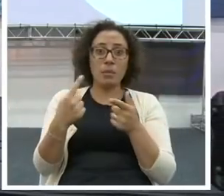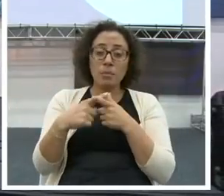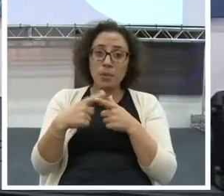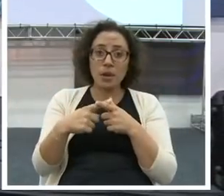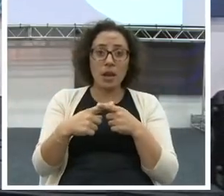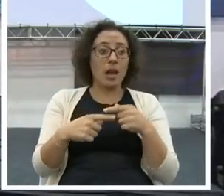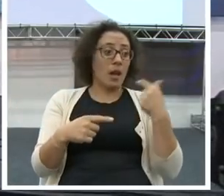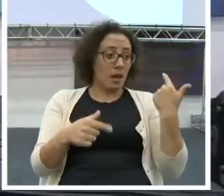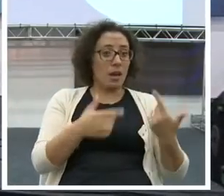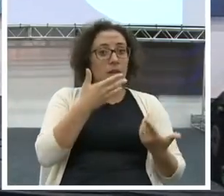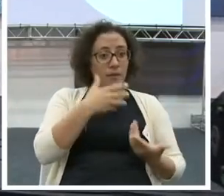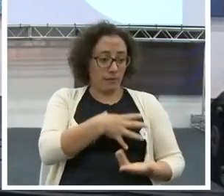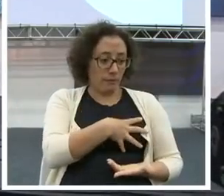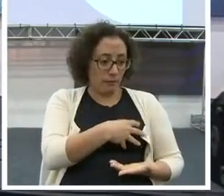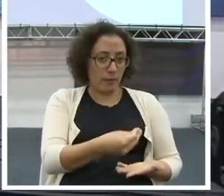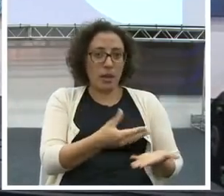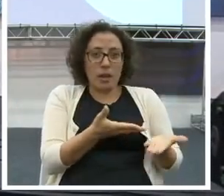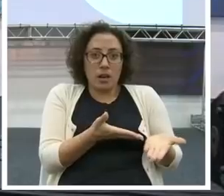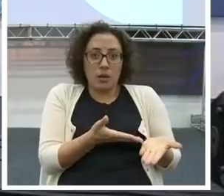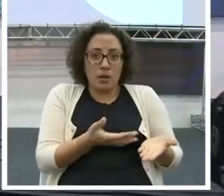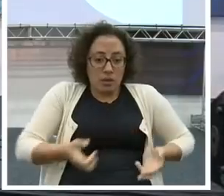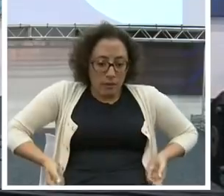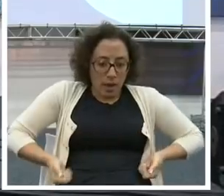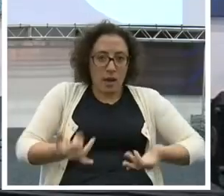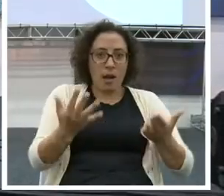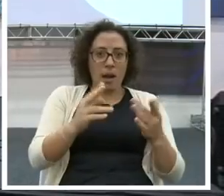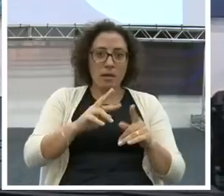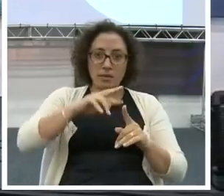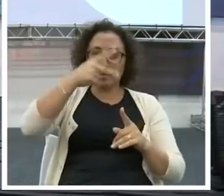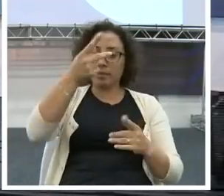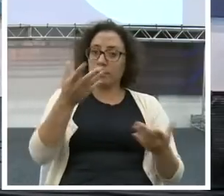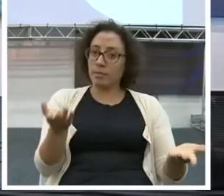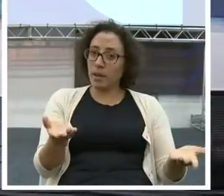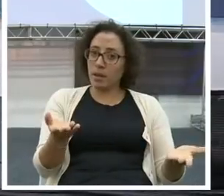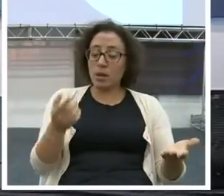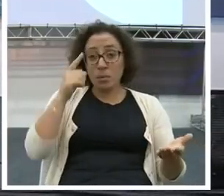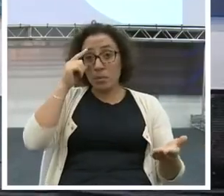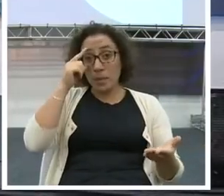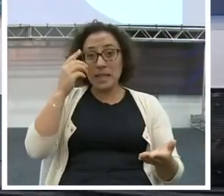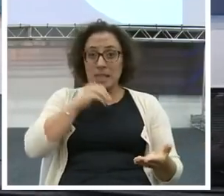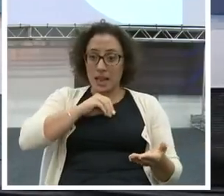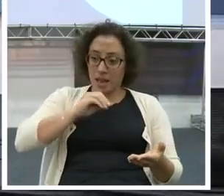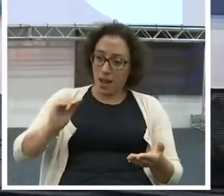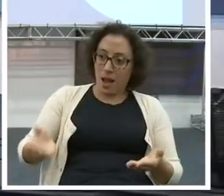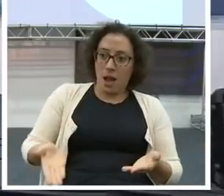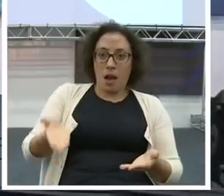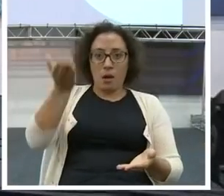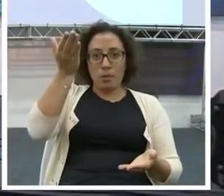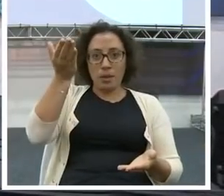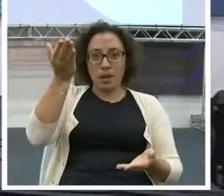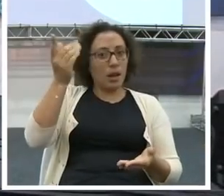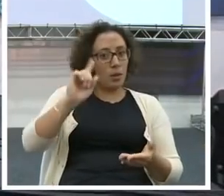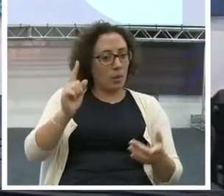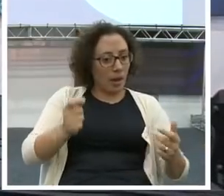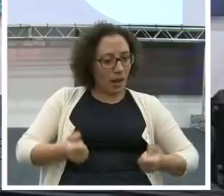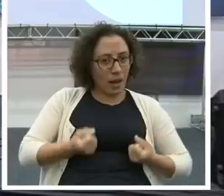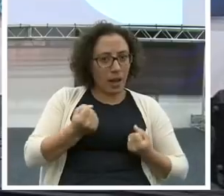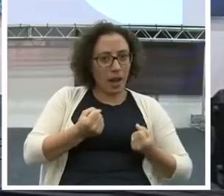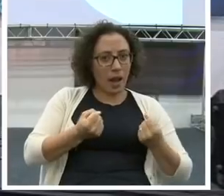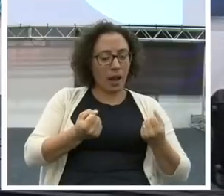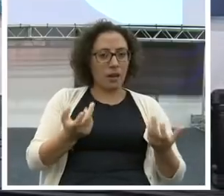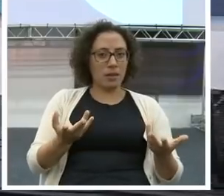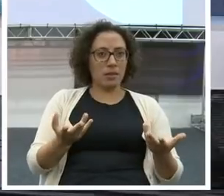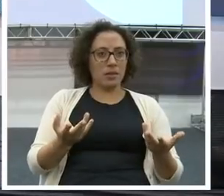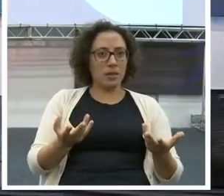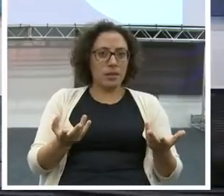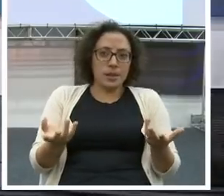criança aí. Então, vai mais despesa. Então, você tem que aumentar a sua renda. E não ter outro carro. Aí, ele falou,